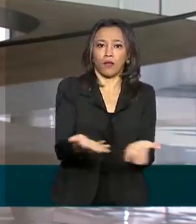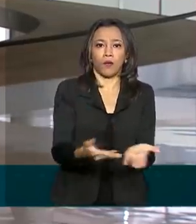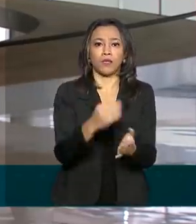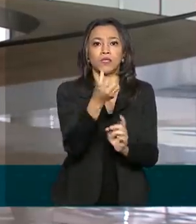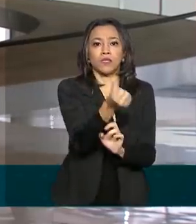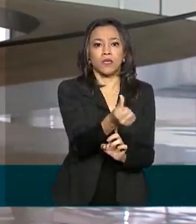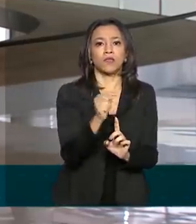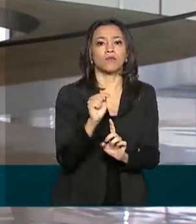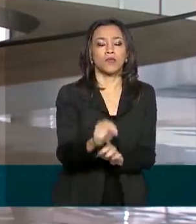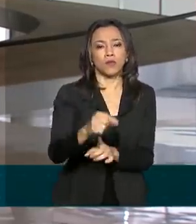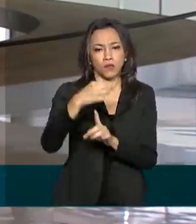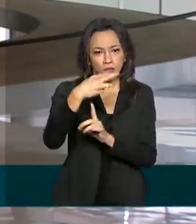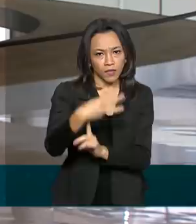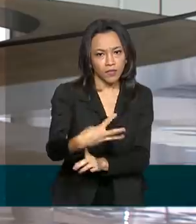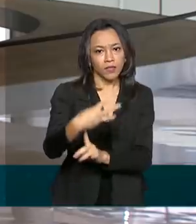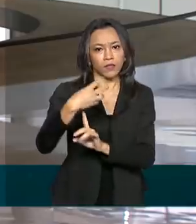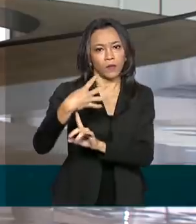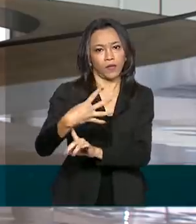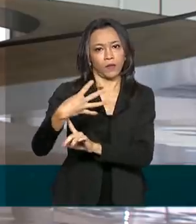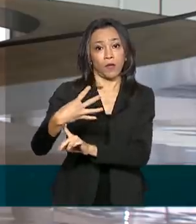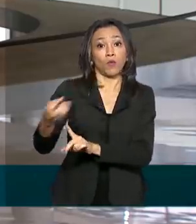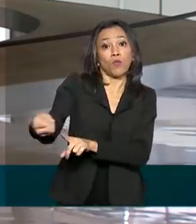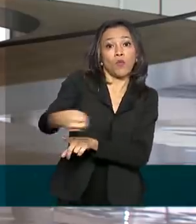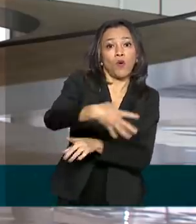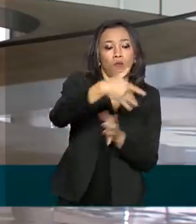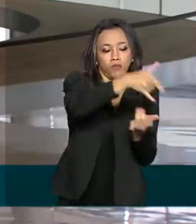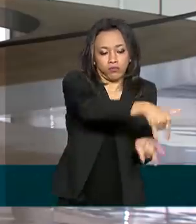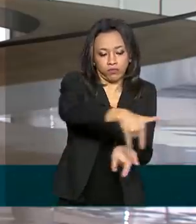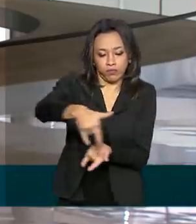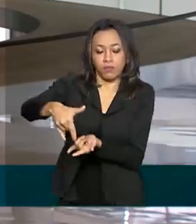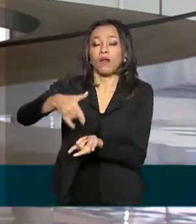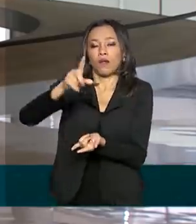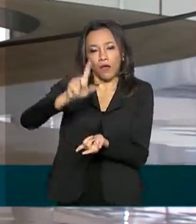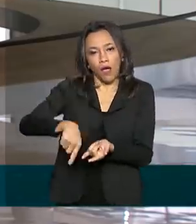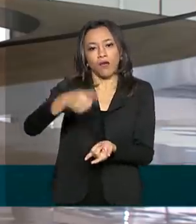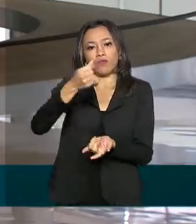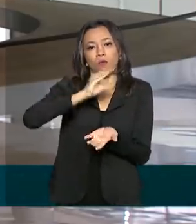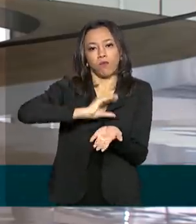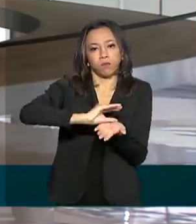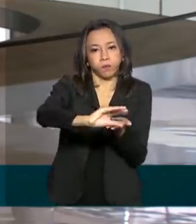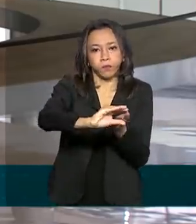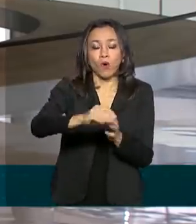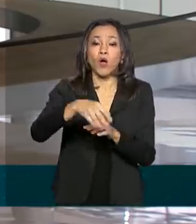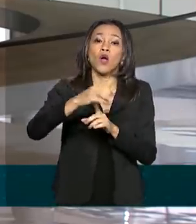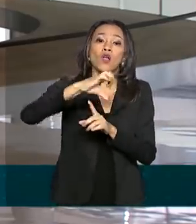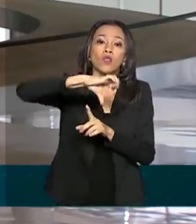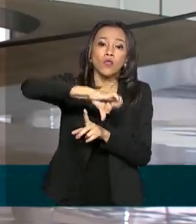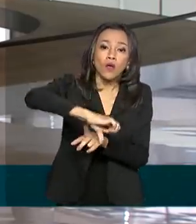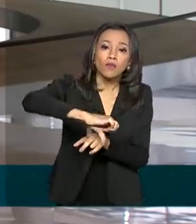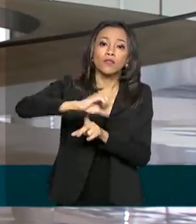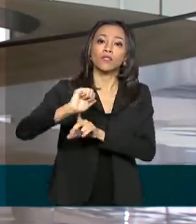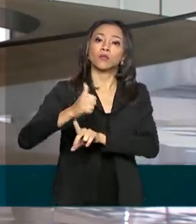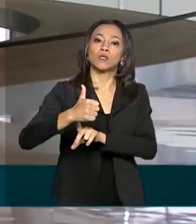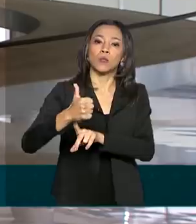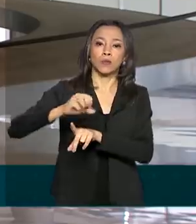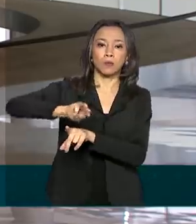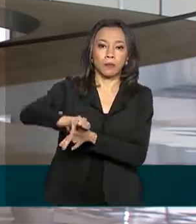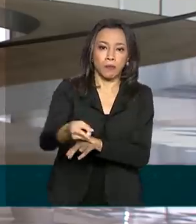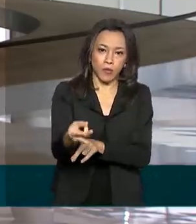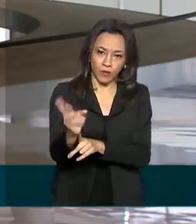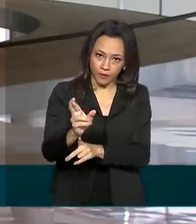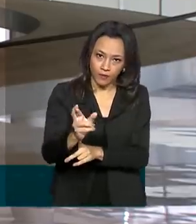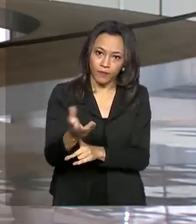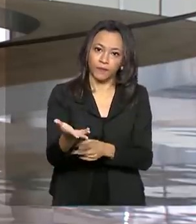.344 novos leitos com repasse federal de 911 milhões de reais.